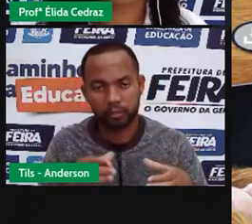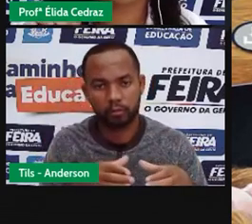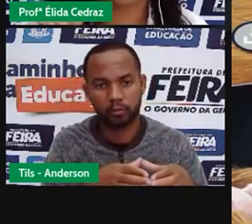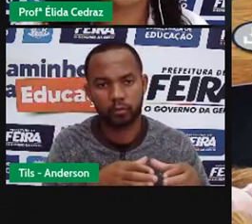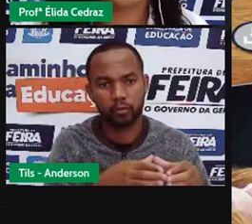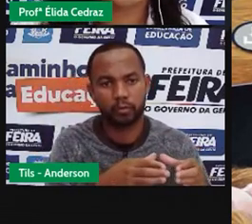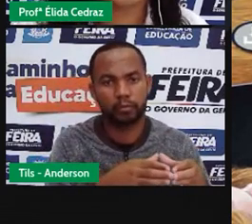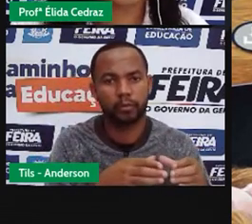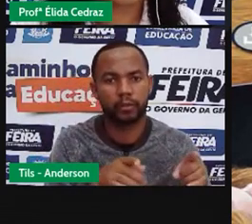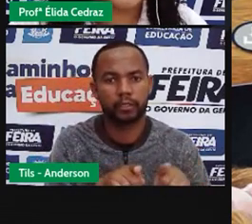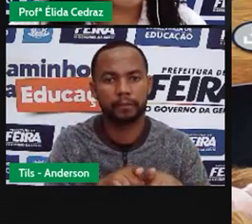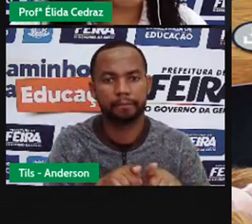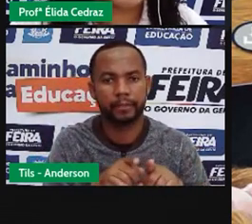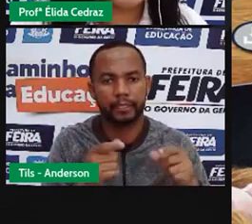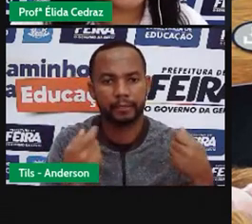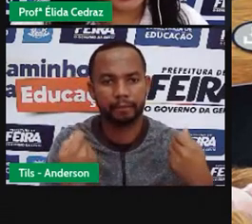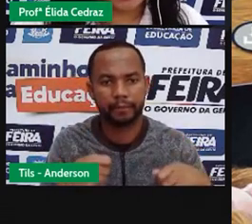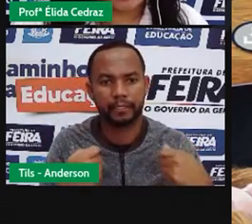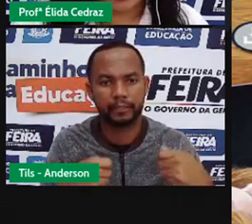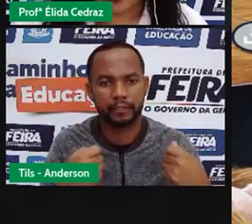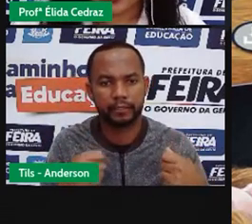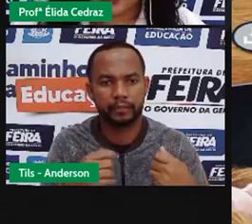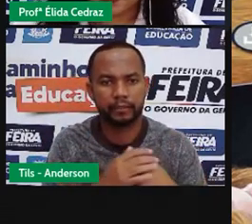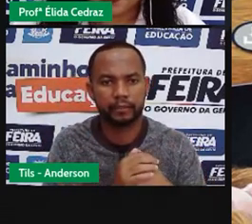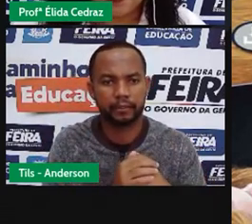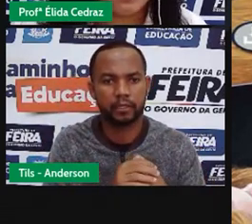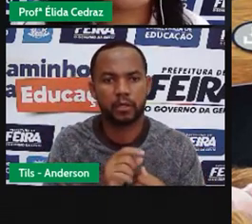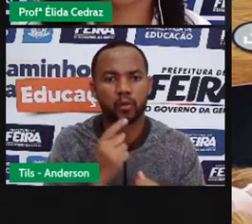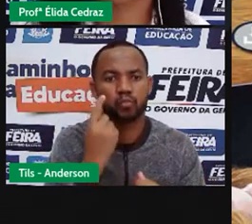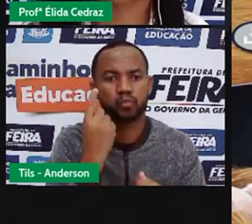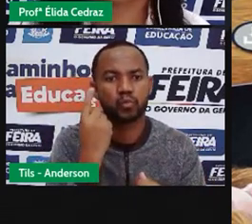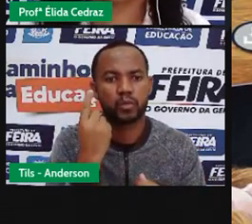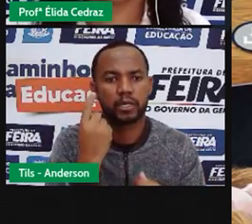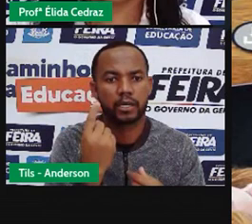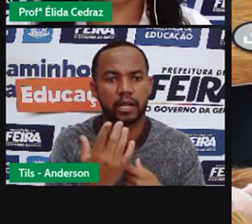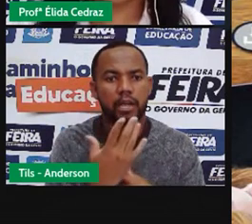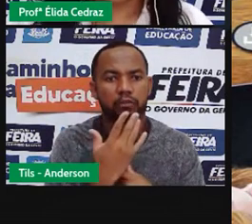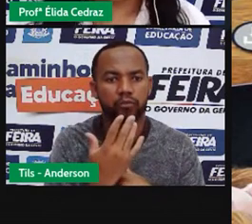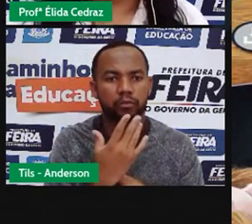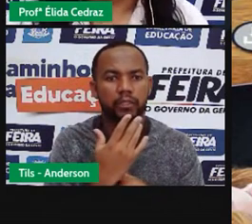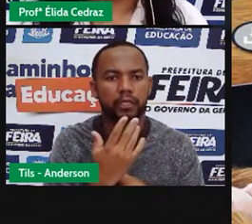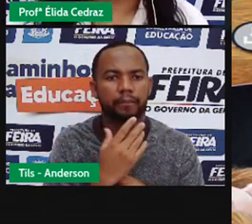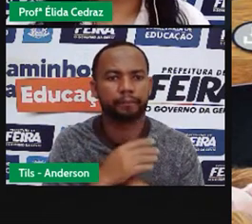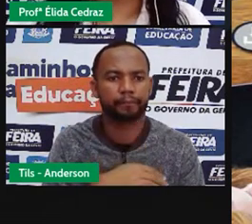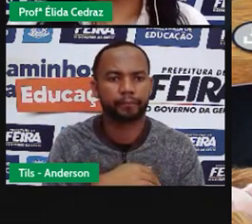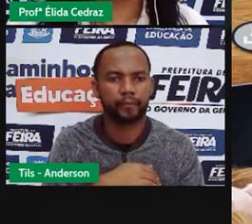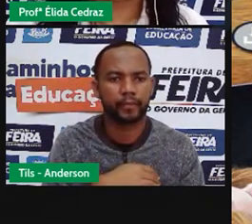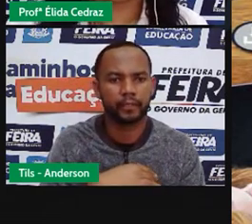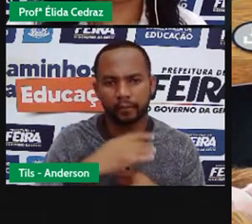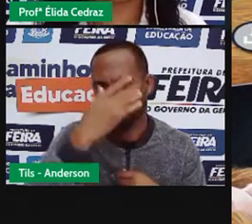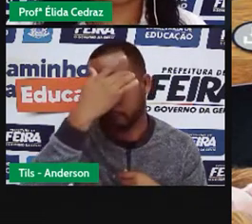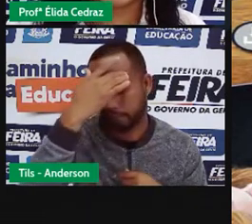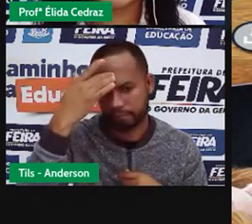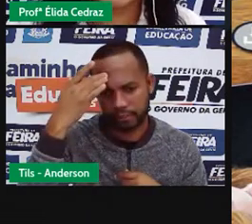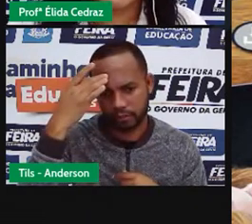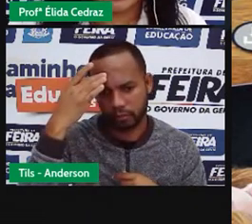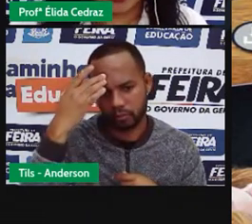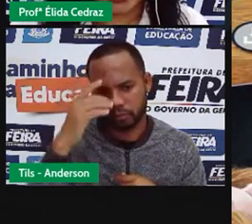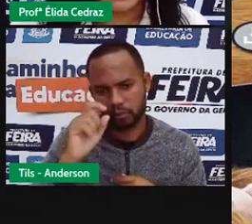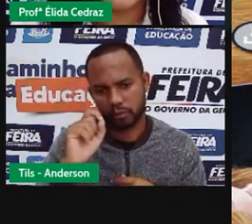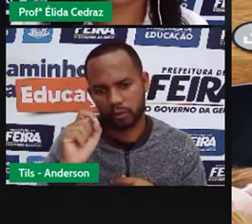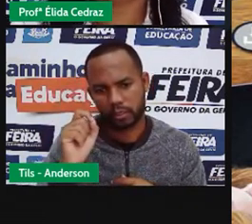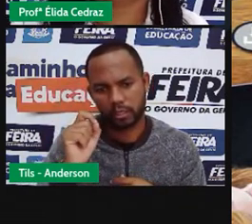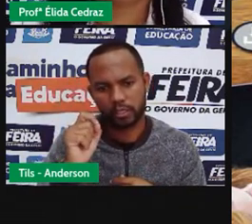precisa apenas de uma coisa. Quando as pessoas mantêm